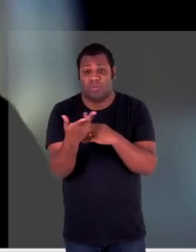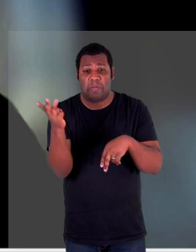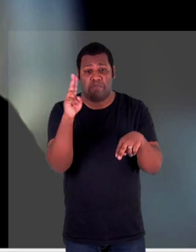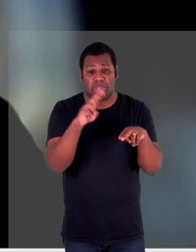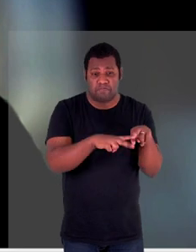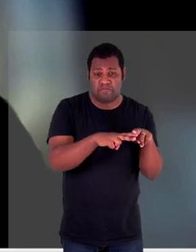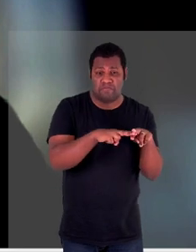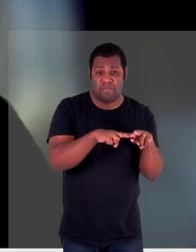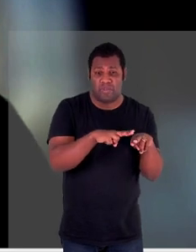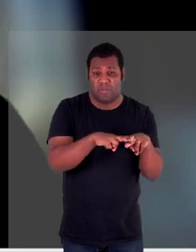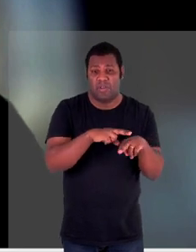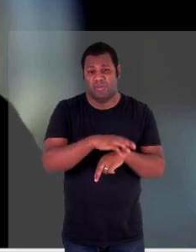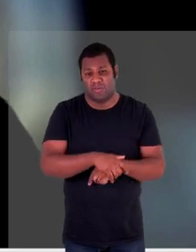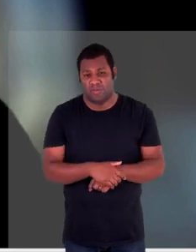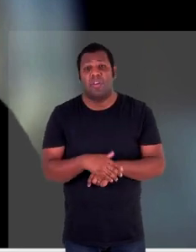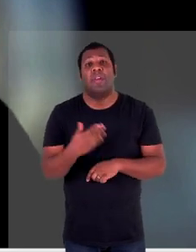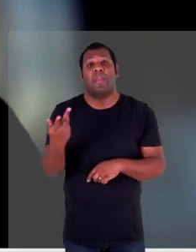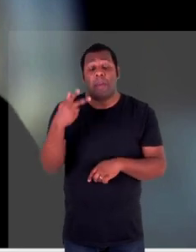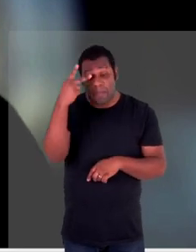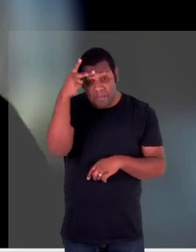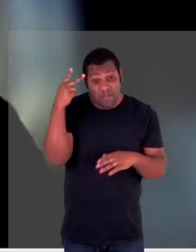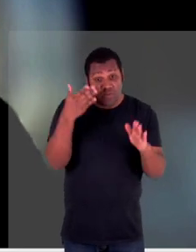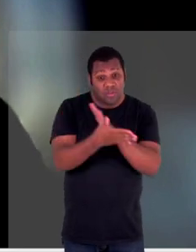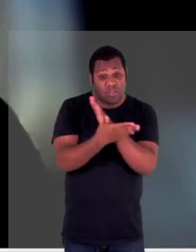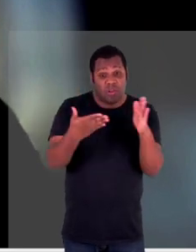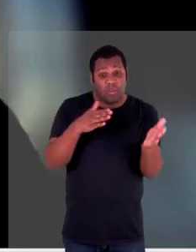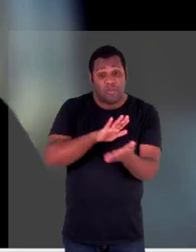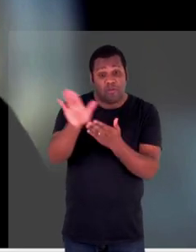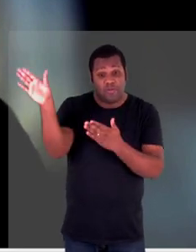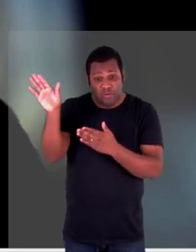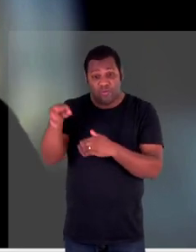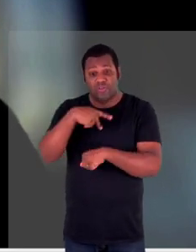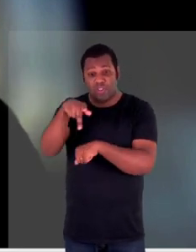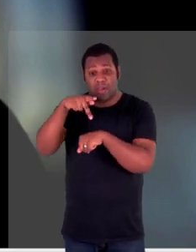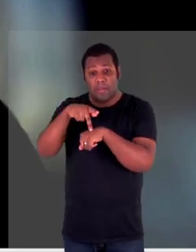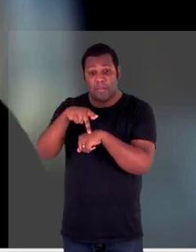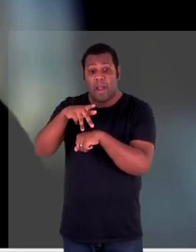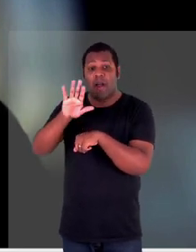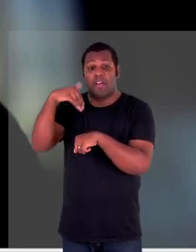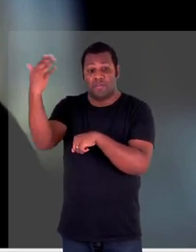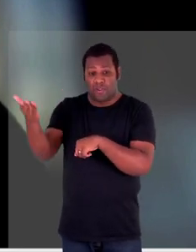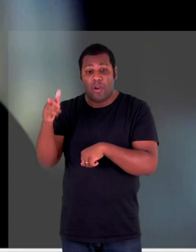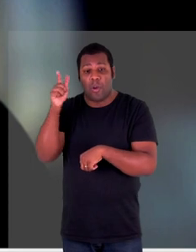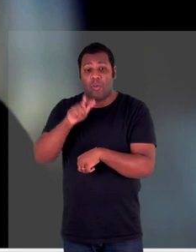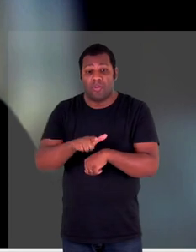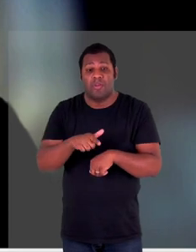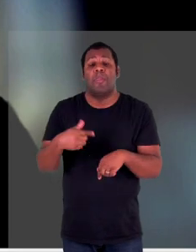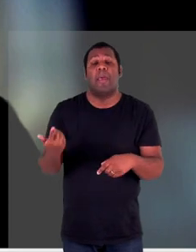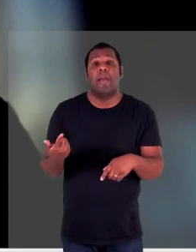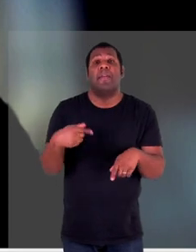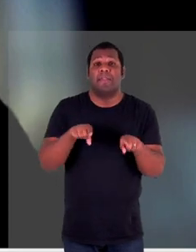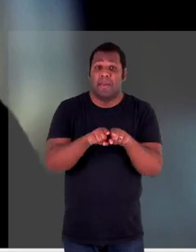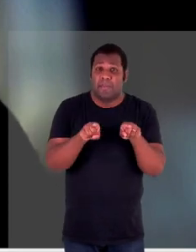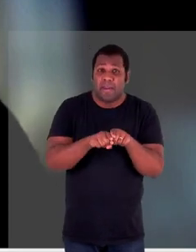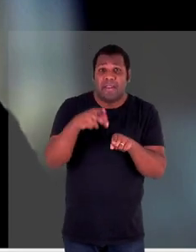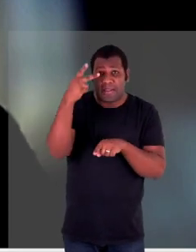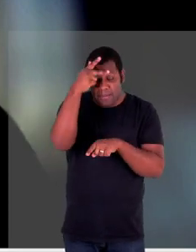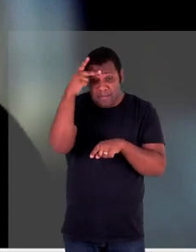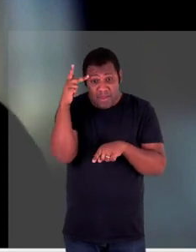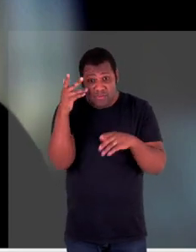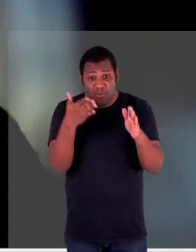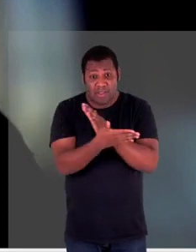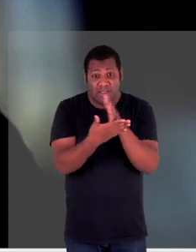sair foram para outros países as pessoas que perderam entre os queridos aqui na Ucrânia as pessoas que viram a família ser